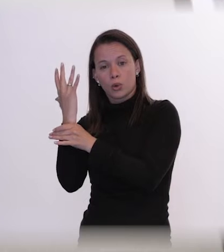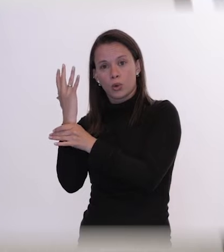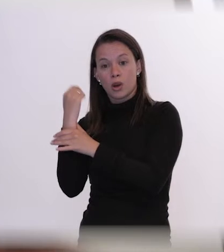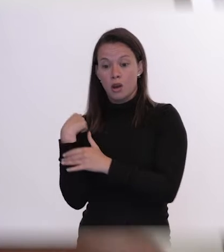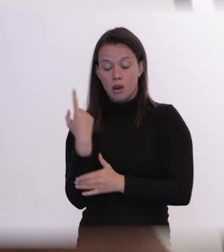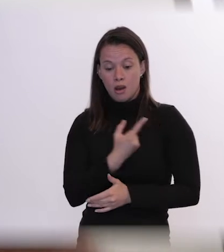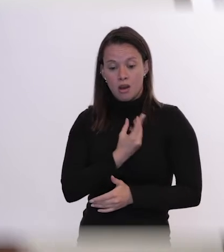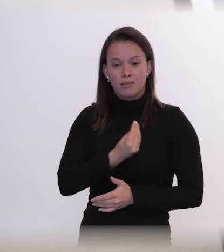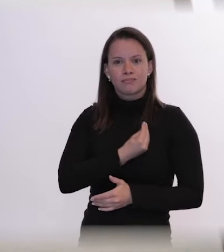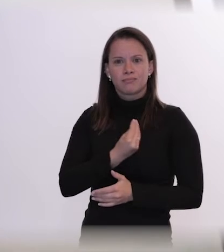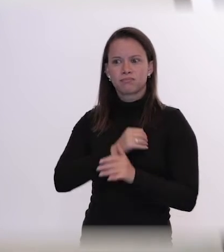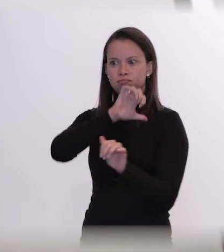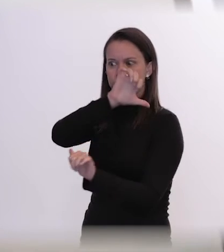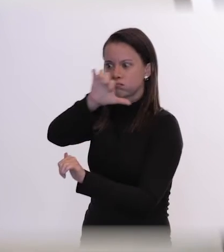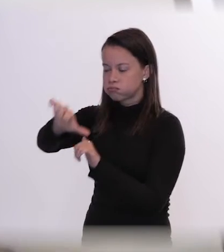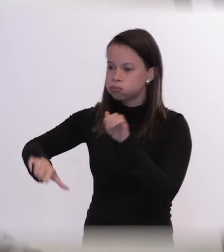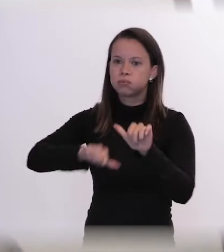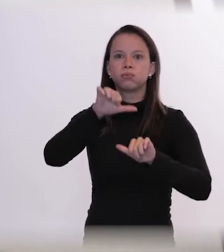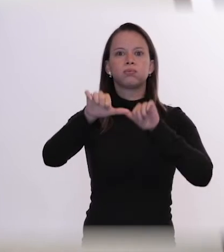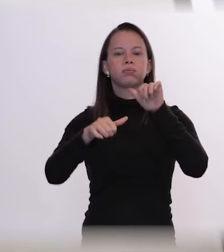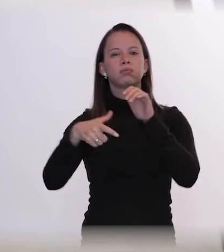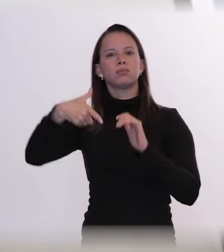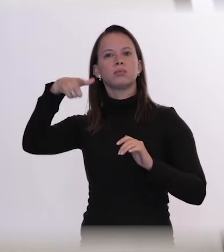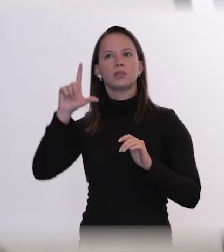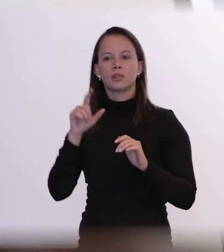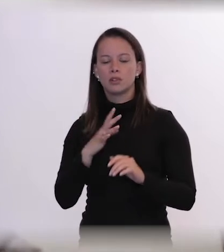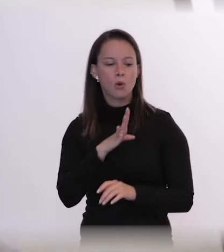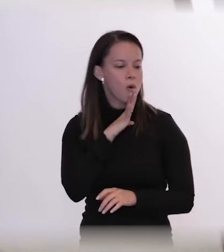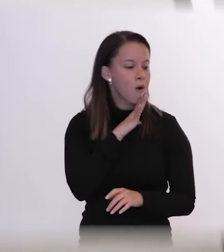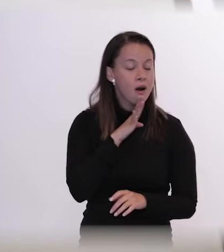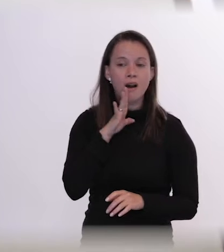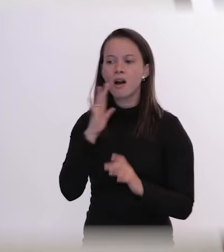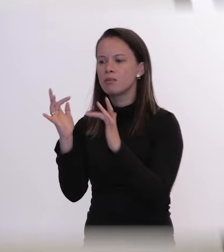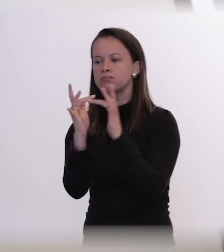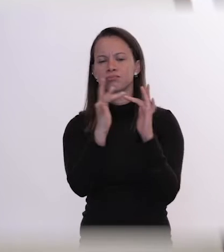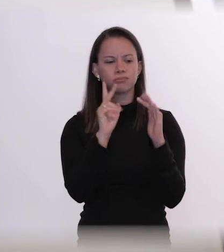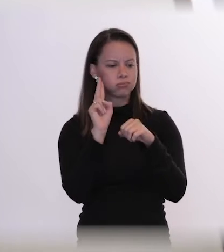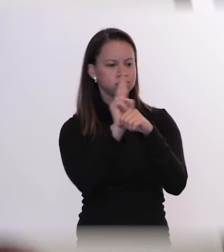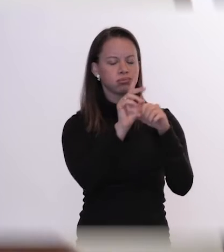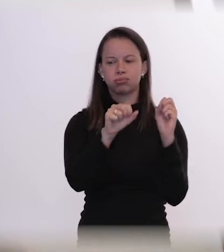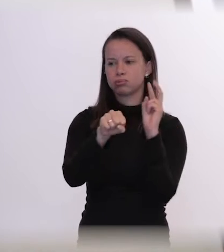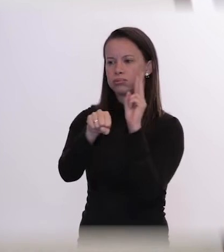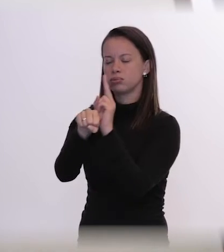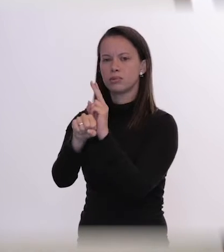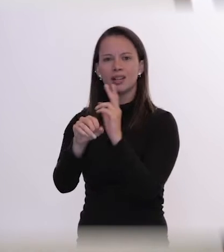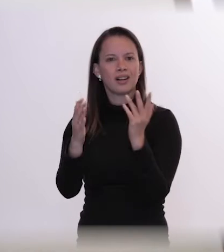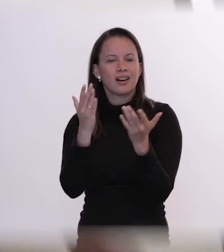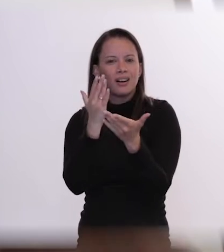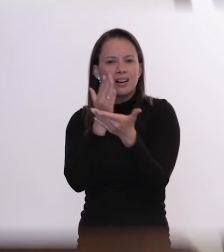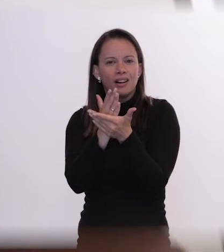realidade, a nossa realidade interiorana, que todos conheciam todo mundo, que todos cuidavam de todo mundo, isso se quebrou.